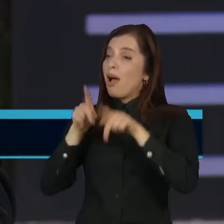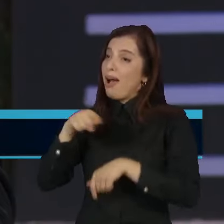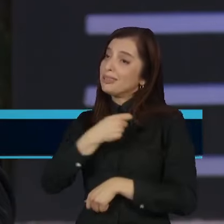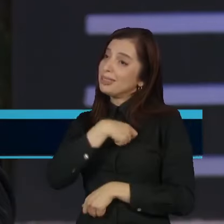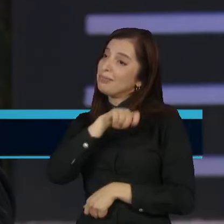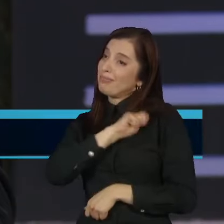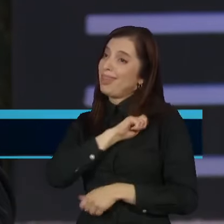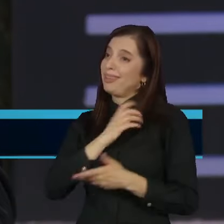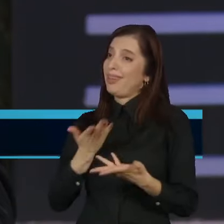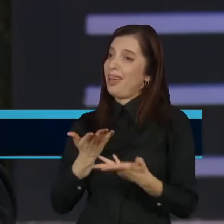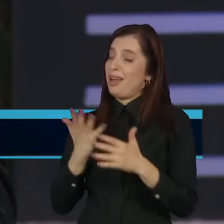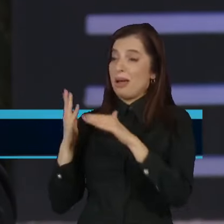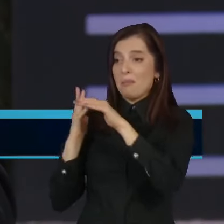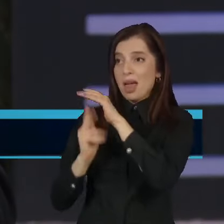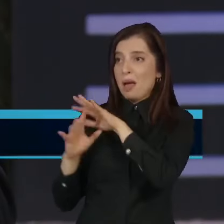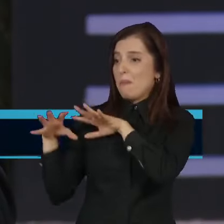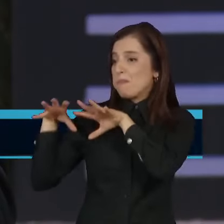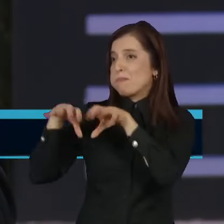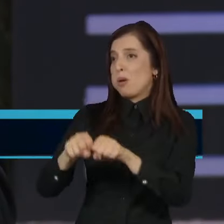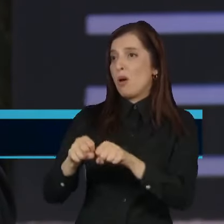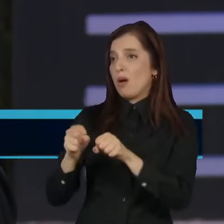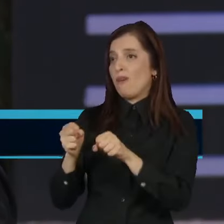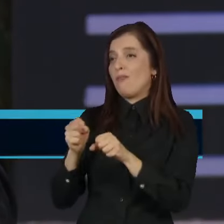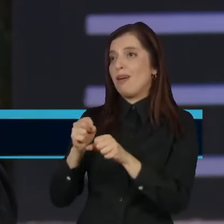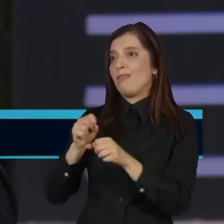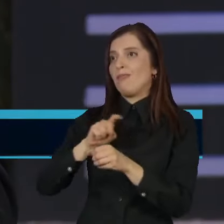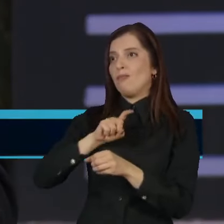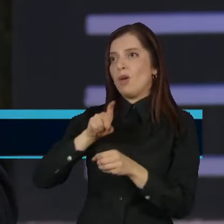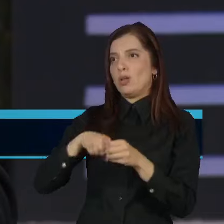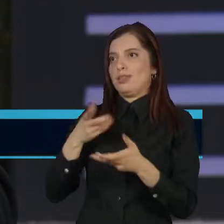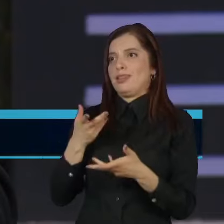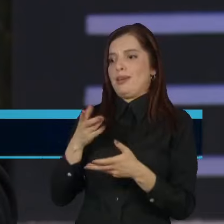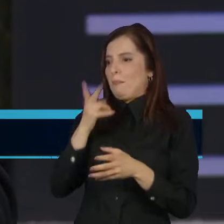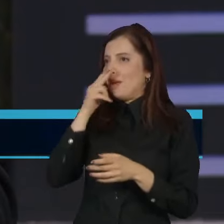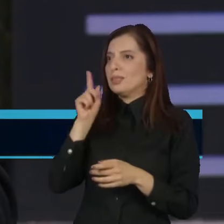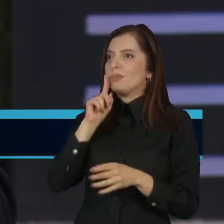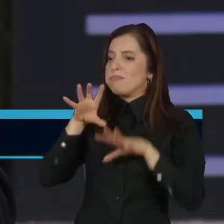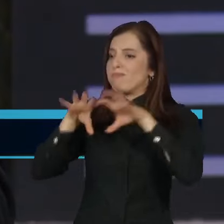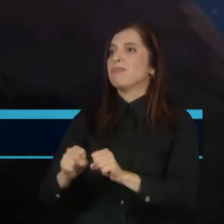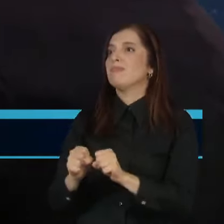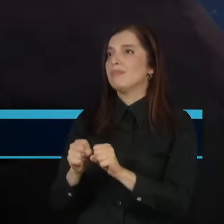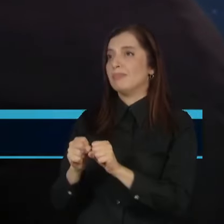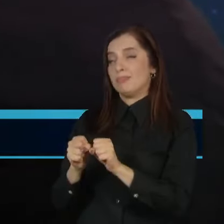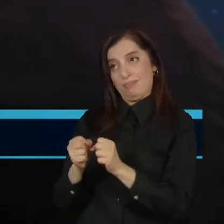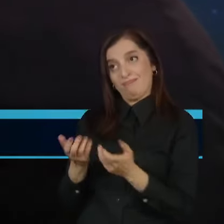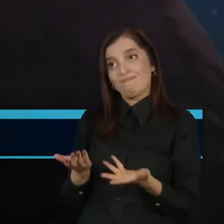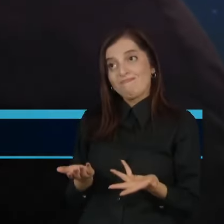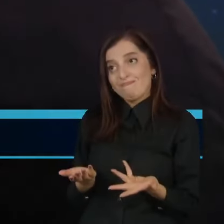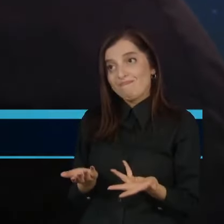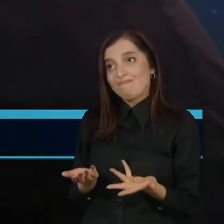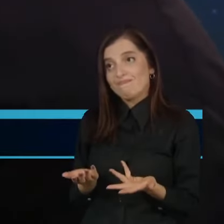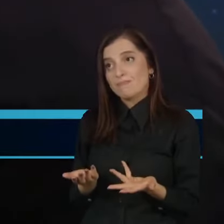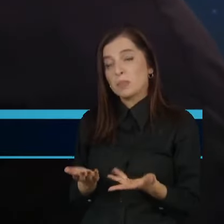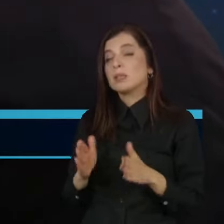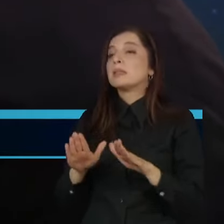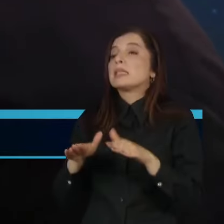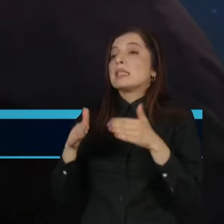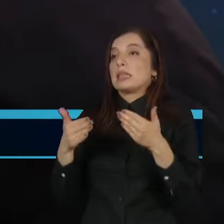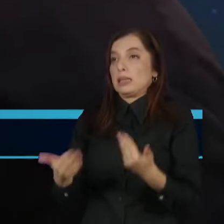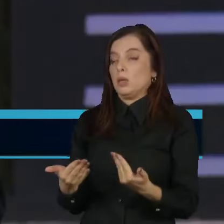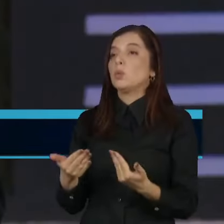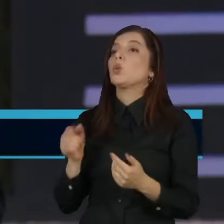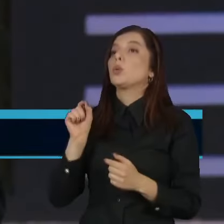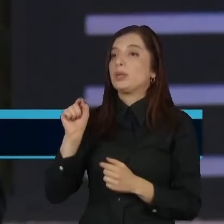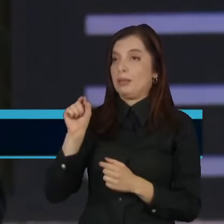grande pegada seria ter um outro protagonismo nessa disputa entre Trump e